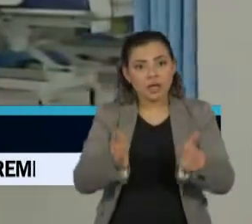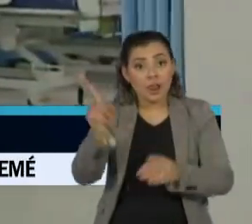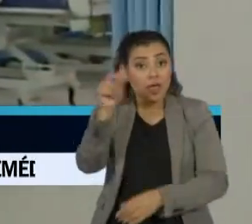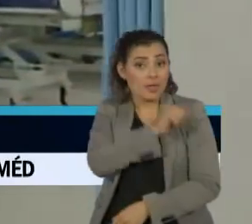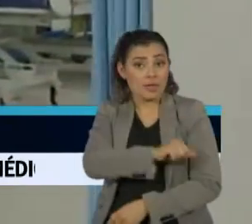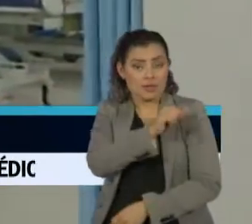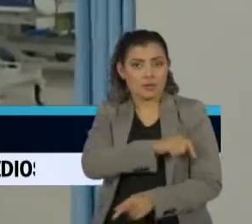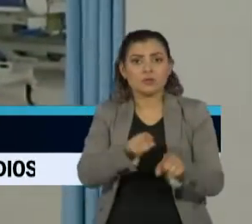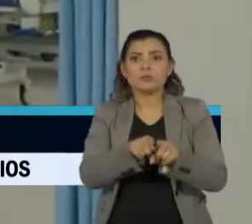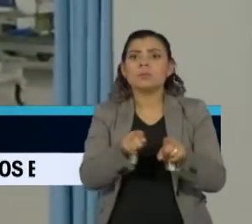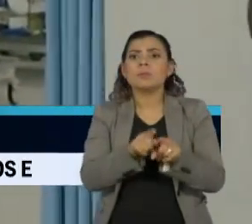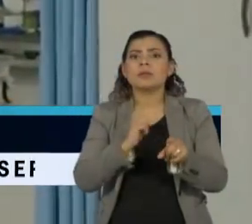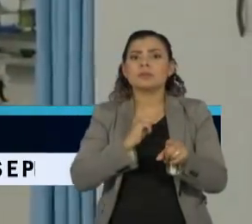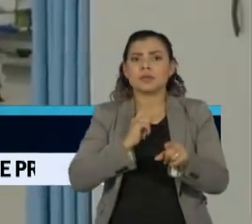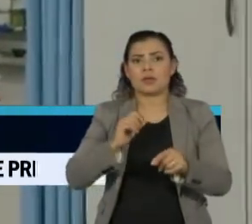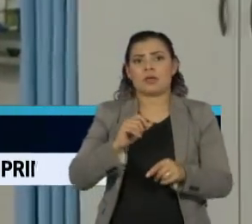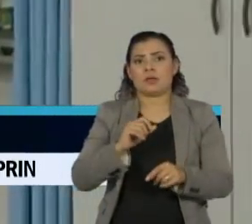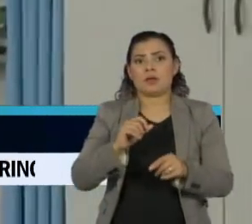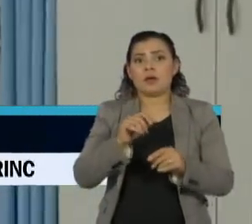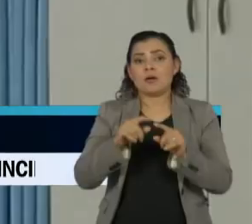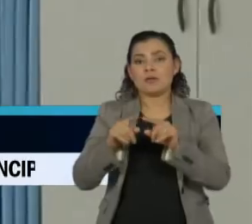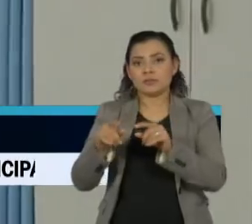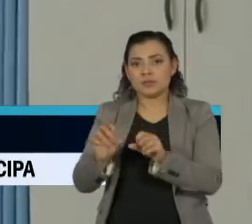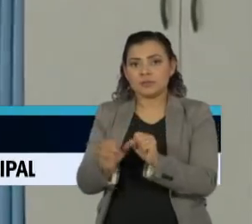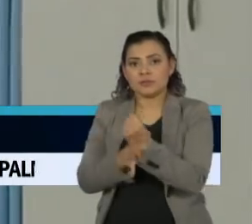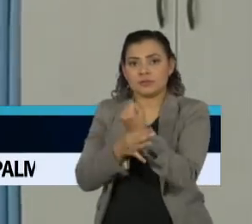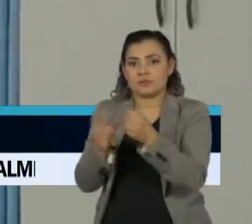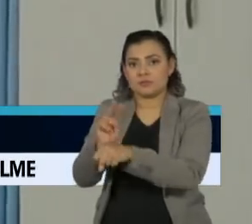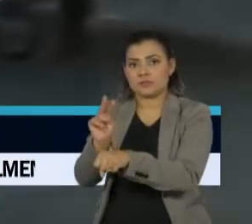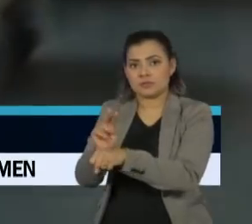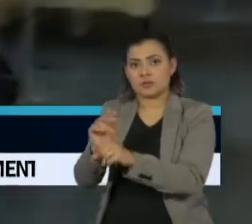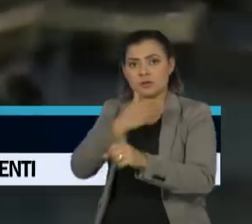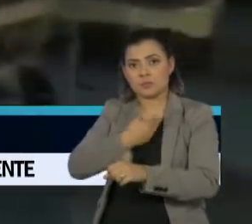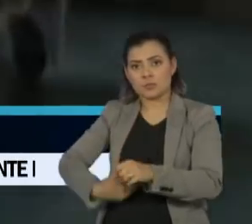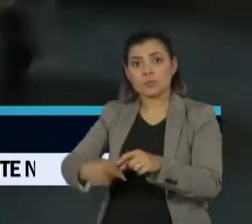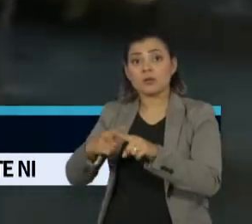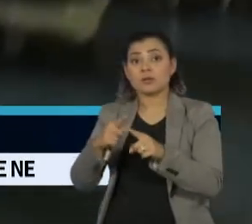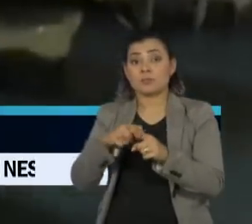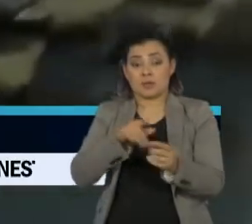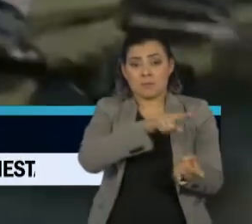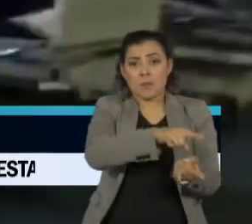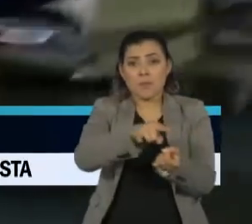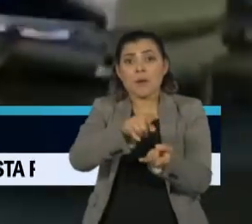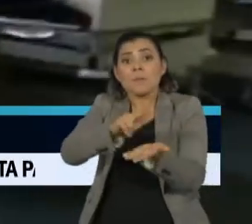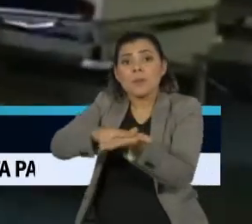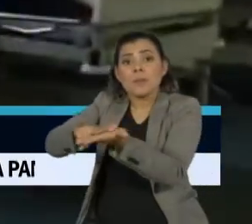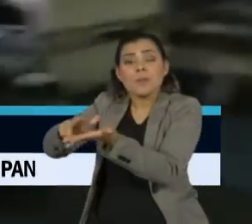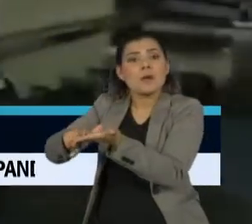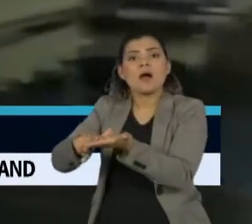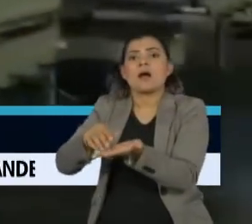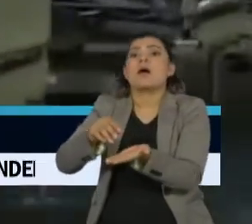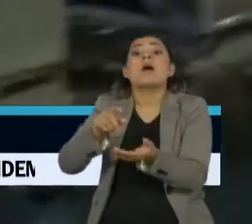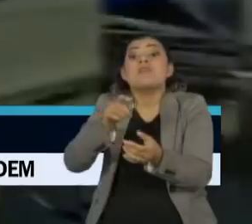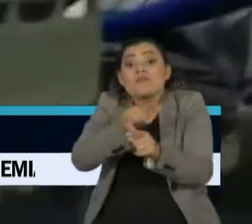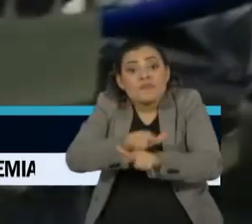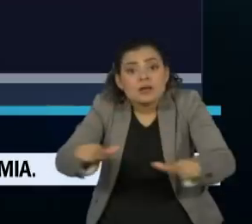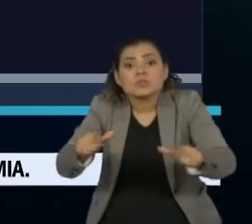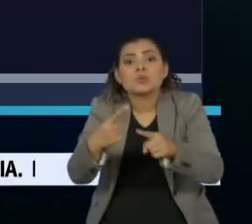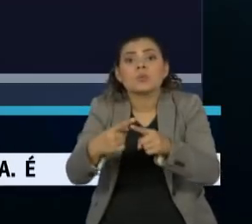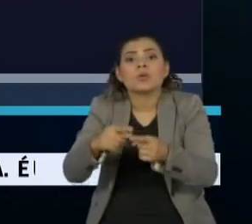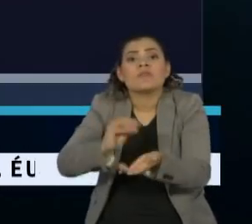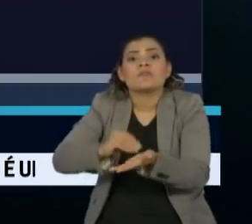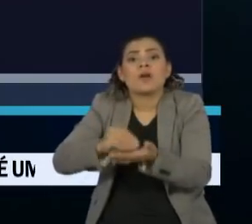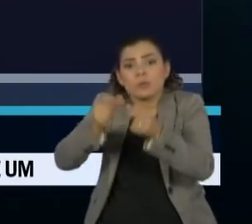levantamento da Defensoria Pública apontou que 929 leitos de 23 hospitais estão vazios por falta de médicos e enfermeiros.